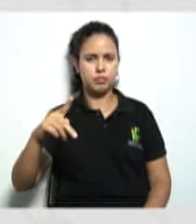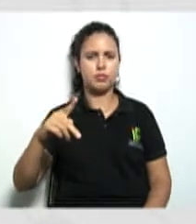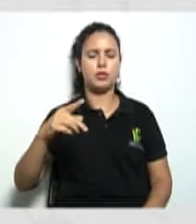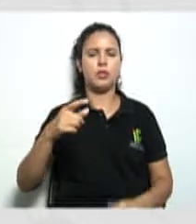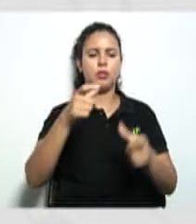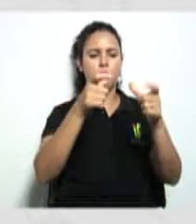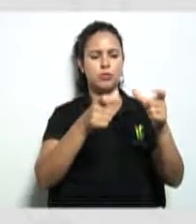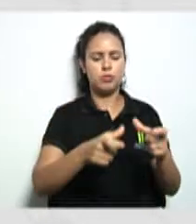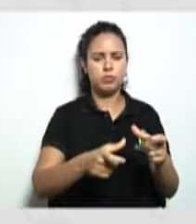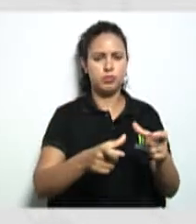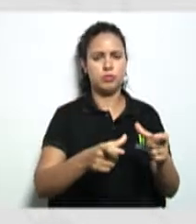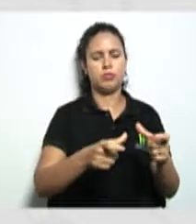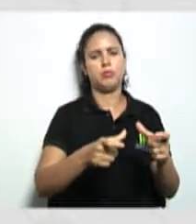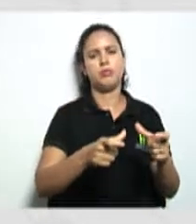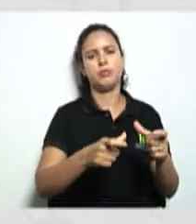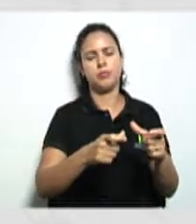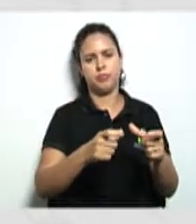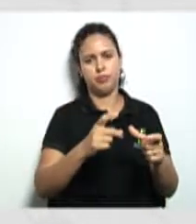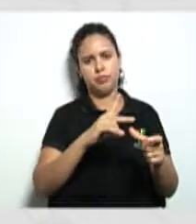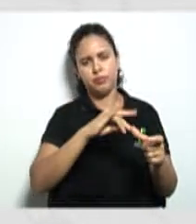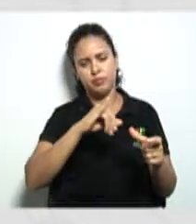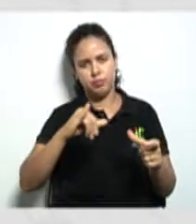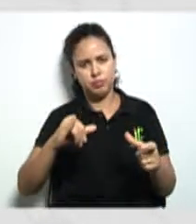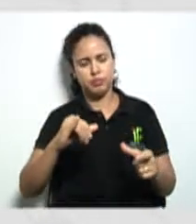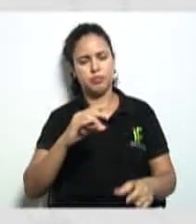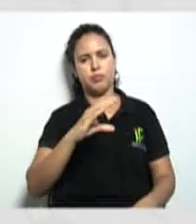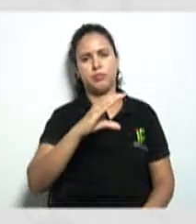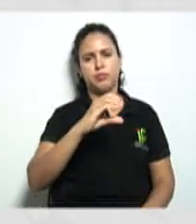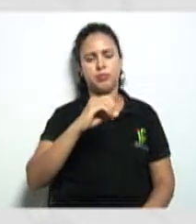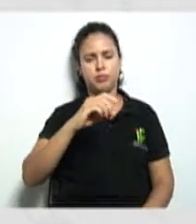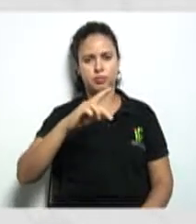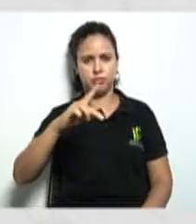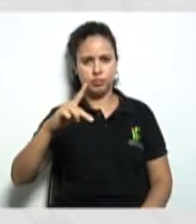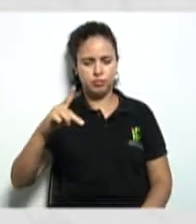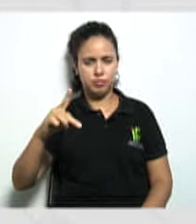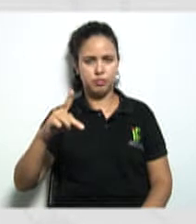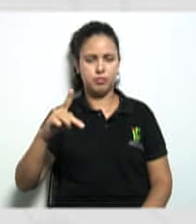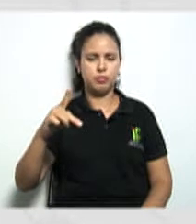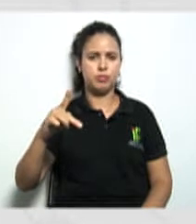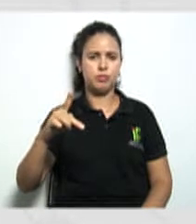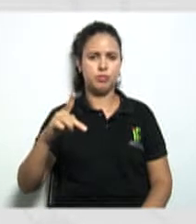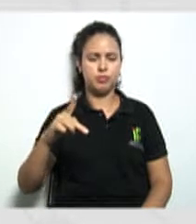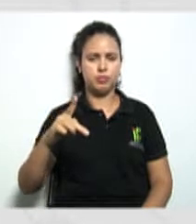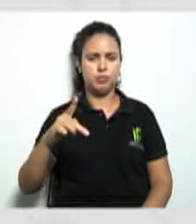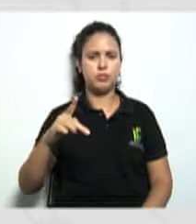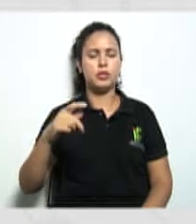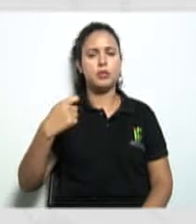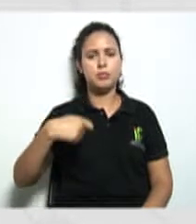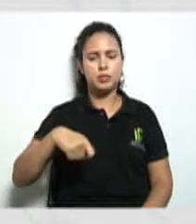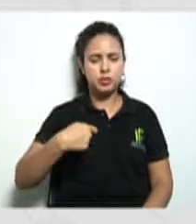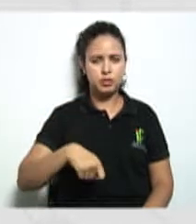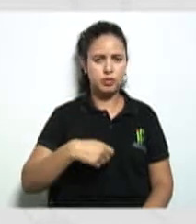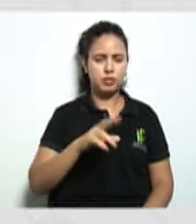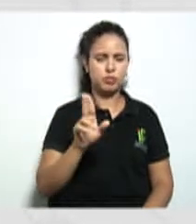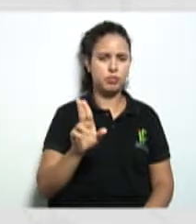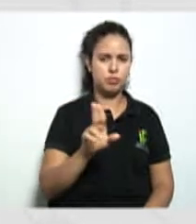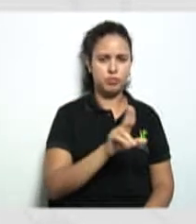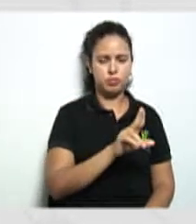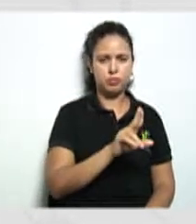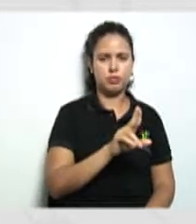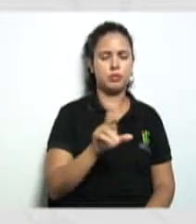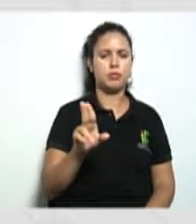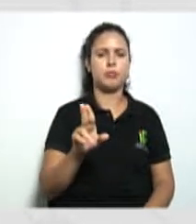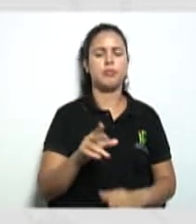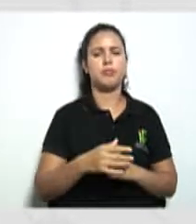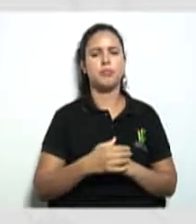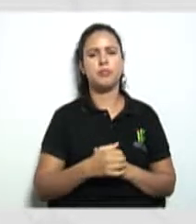funcionamento. Então, essa cooperativa terá o que? Uma denominação. Tem que haver